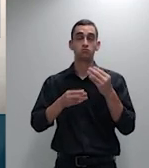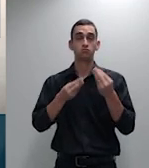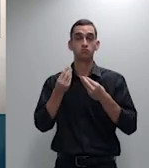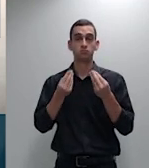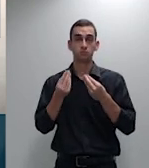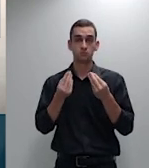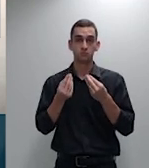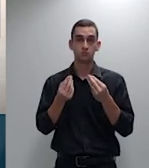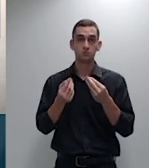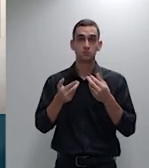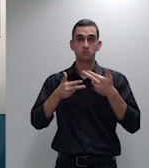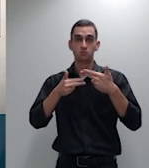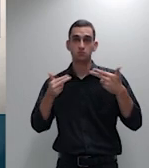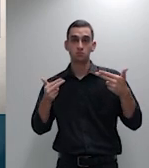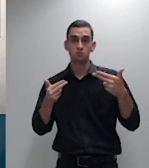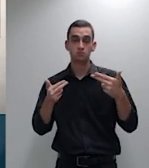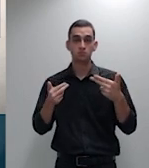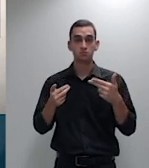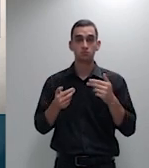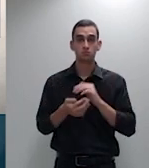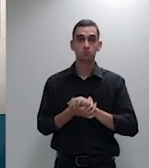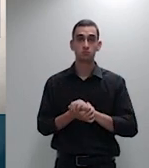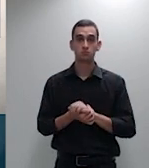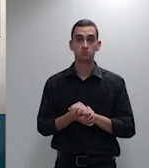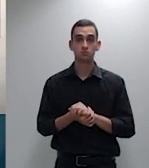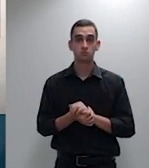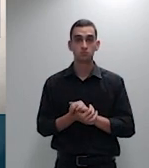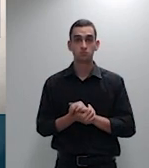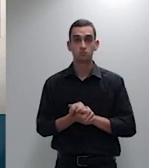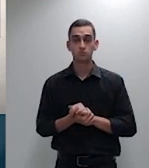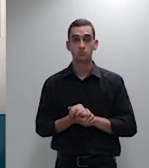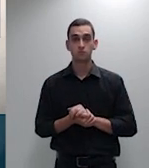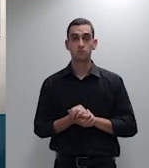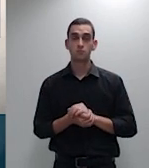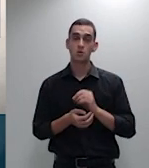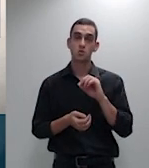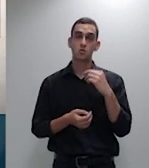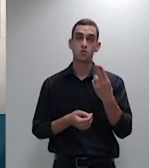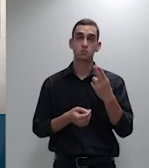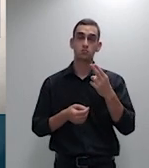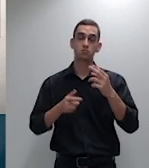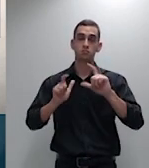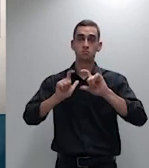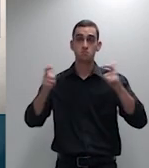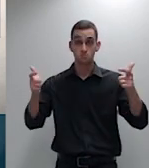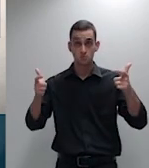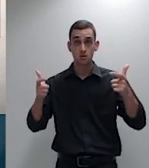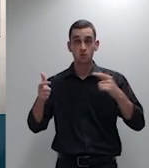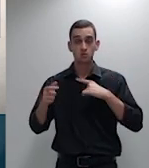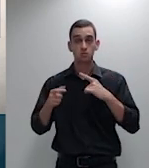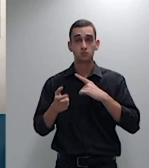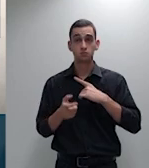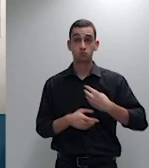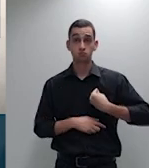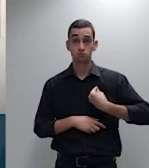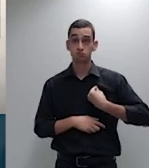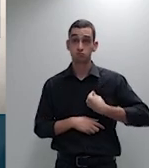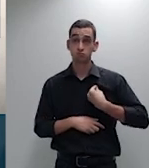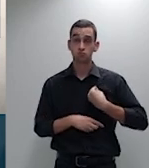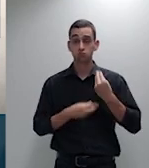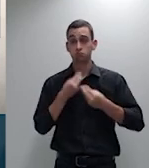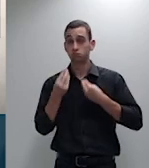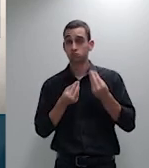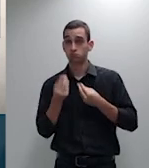aquela segunda expressão porque ela abrange abrange abrange todas e